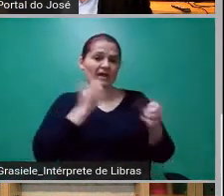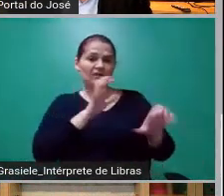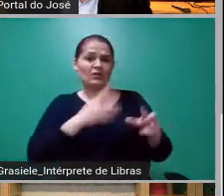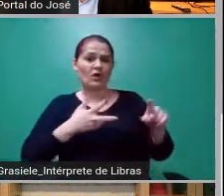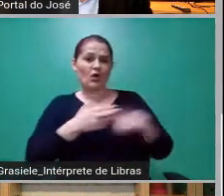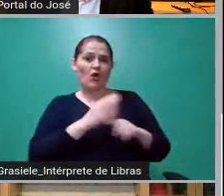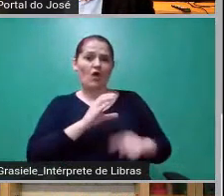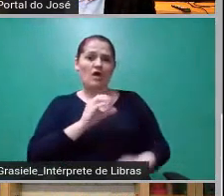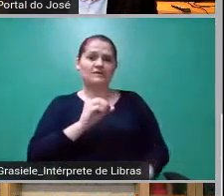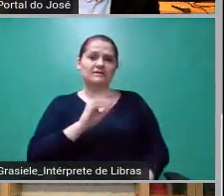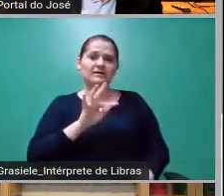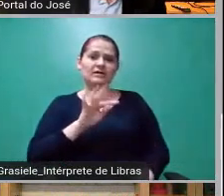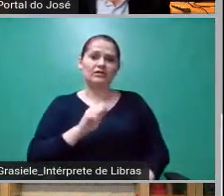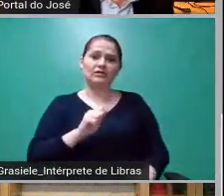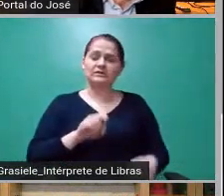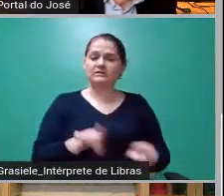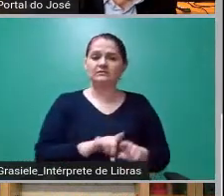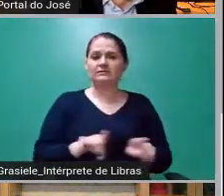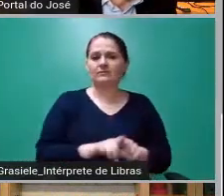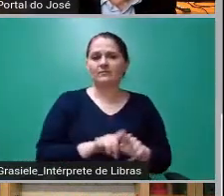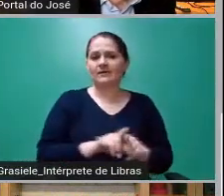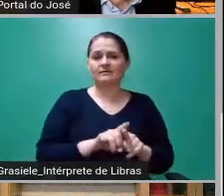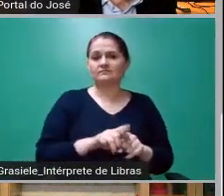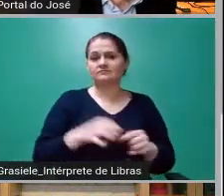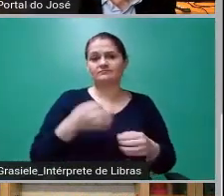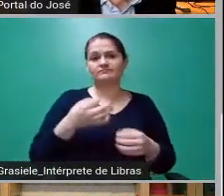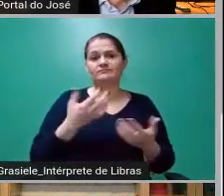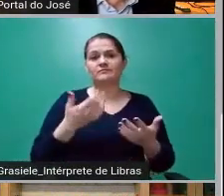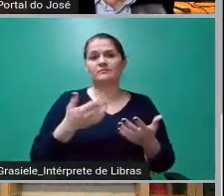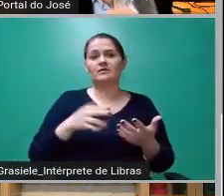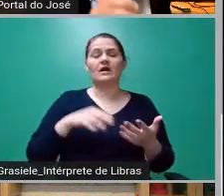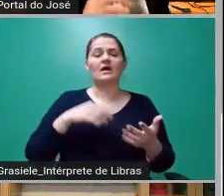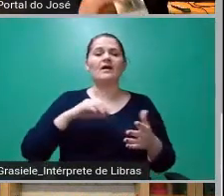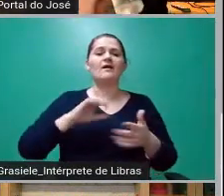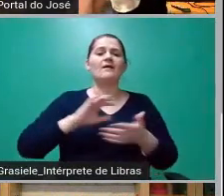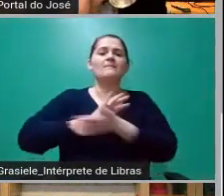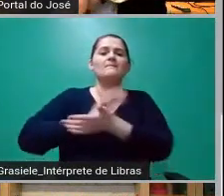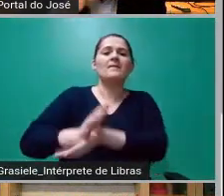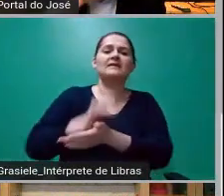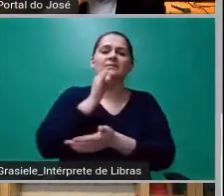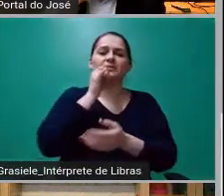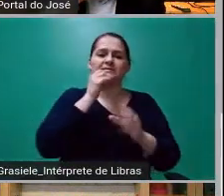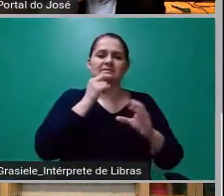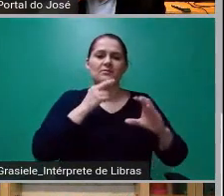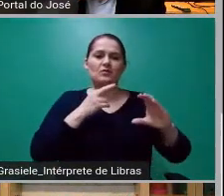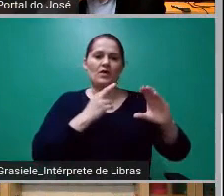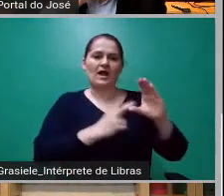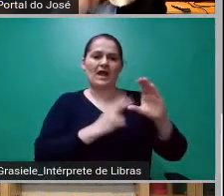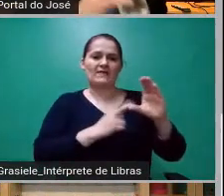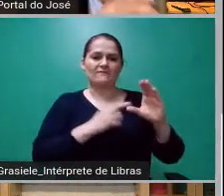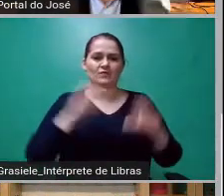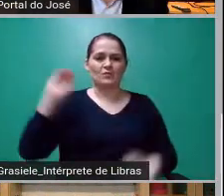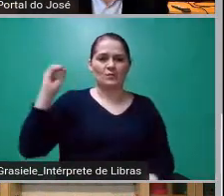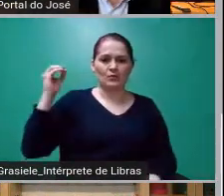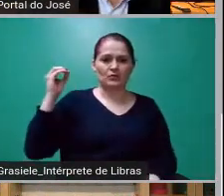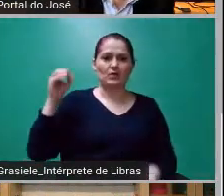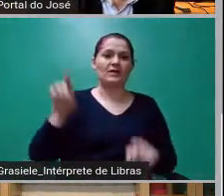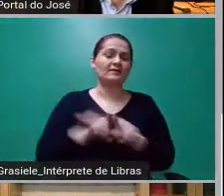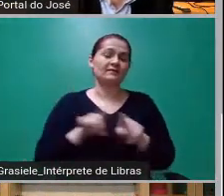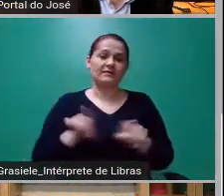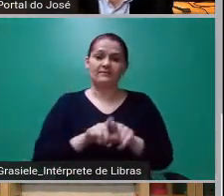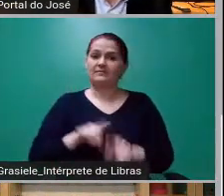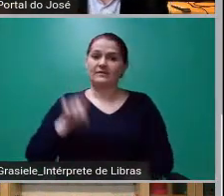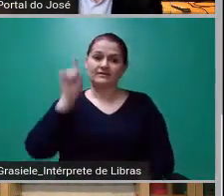E até justificar atos de barbárie como foram, por exemplo, os assassinatos que aconteceram no Carrefour de Porto Alegre e também nos Estados Unidos, assassinatos